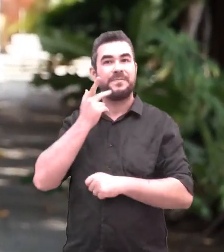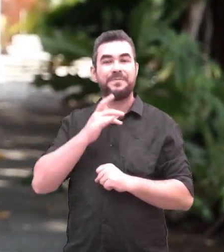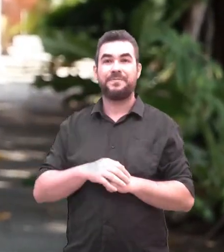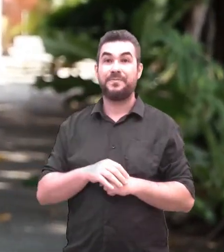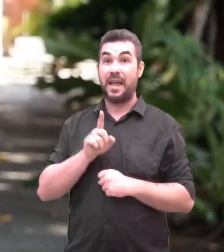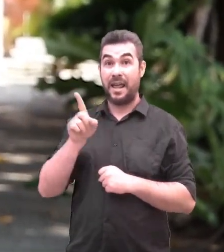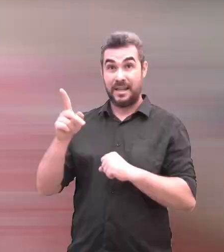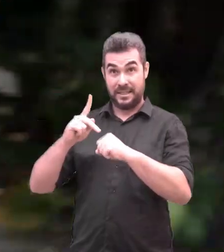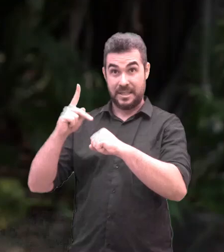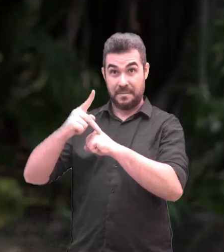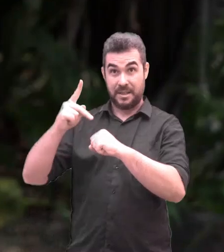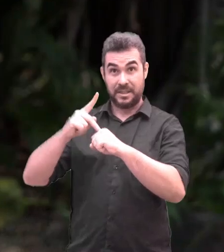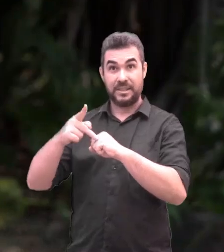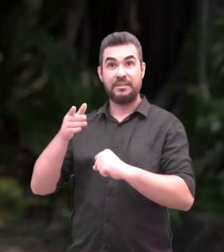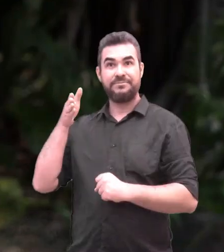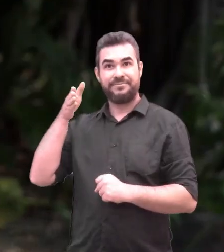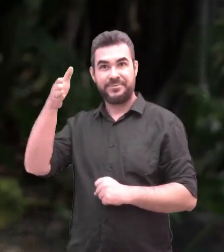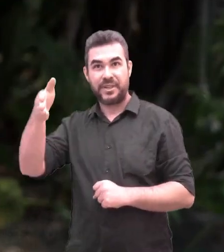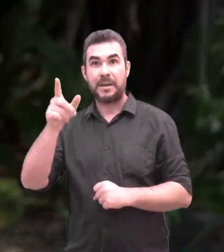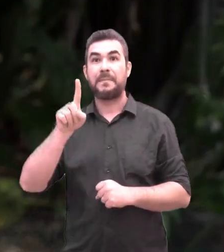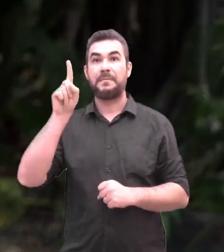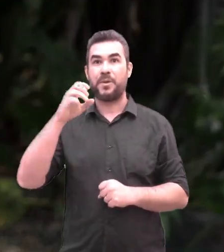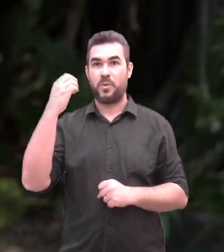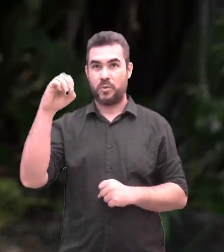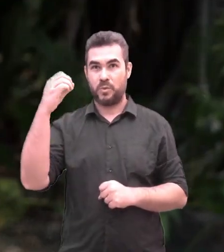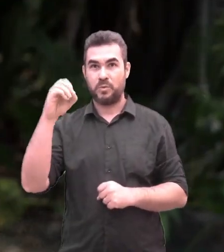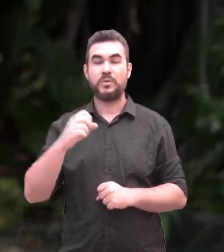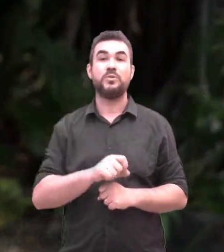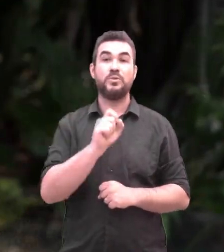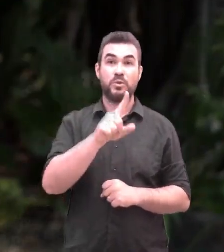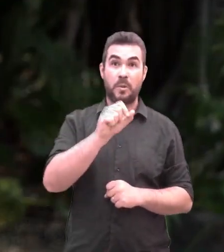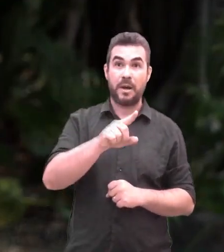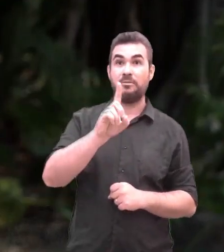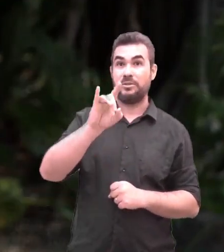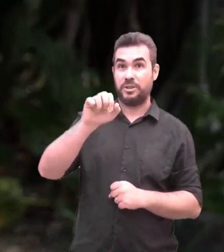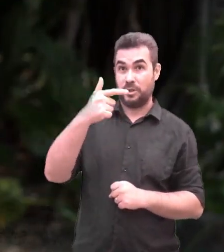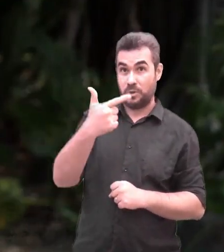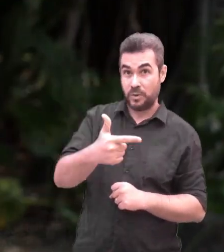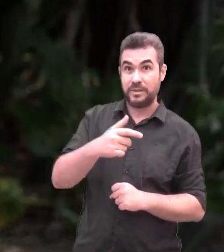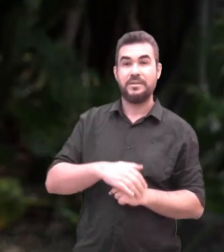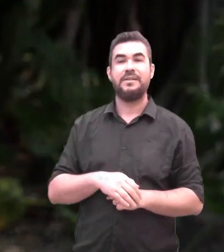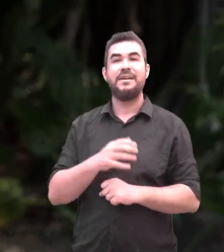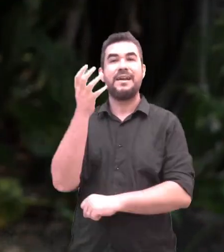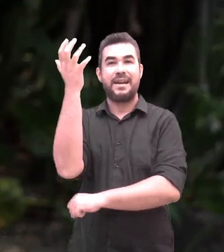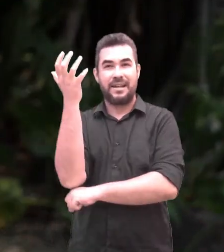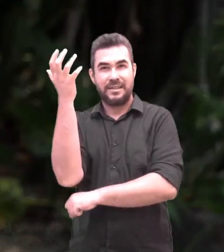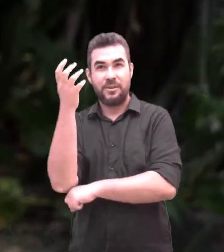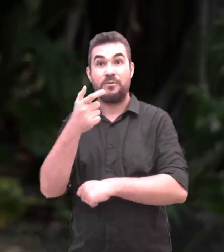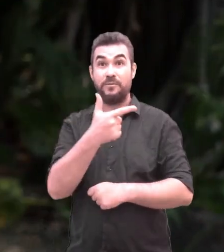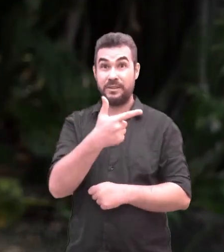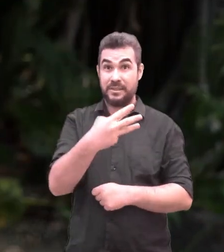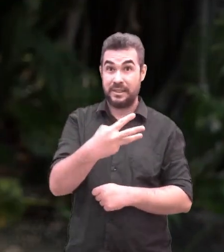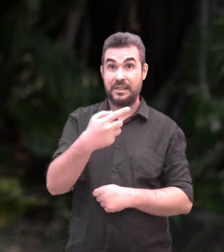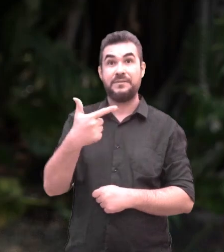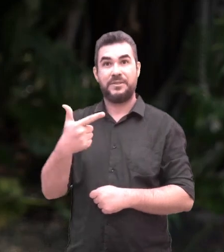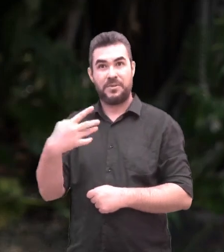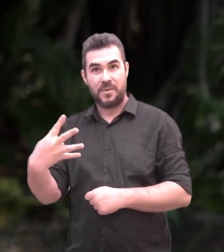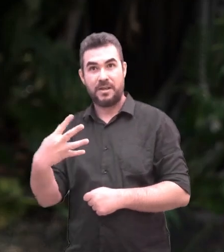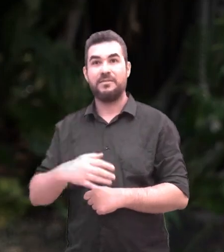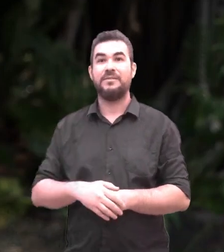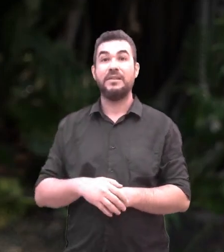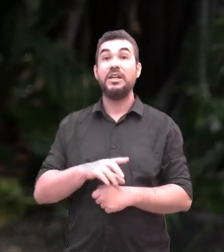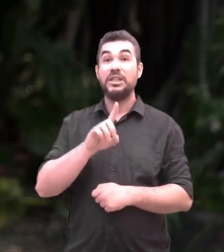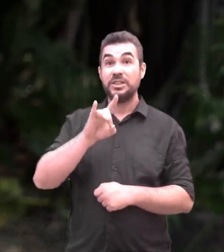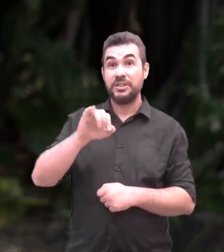estado. Então, anota as datas. Em Tapajé, a Projef chega dia 1º de outubro. Em Sobral, dia 2. Em Quixadá, dia 23. Em Crateu, são